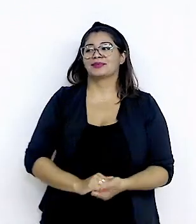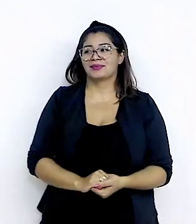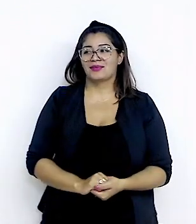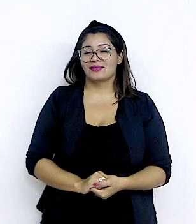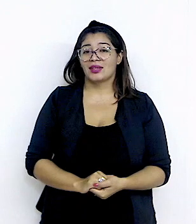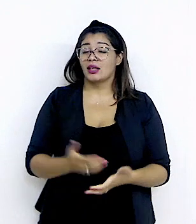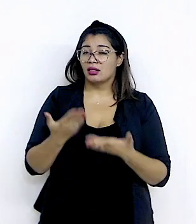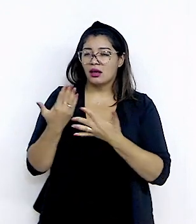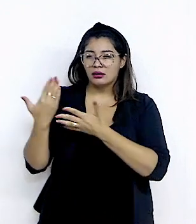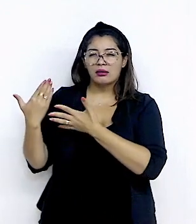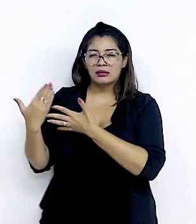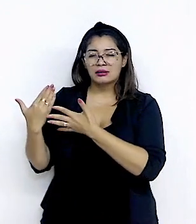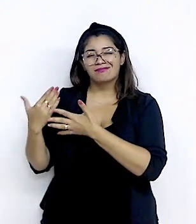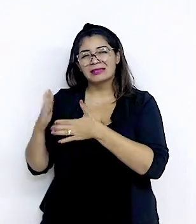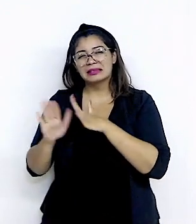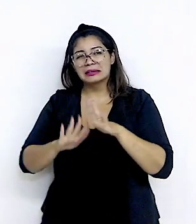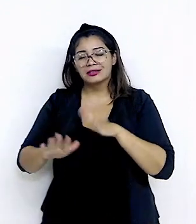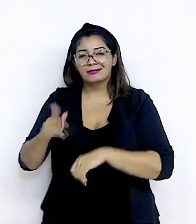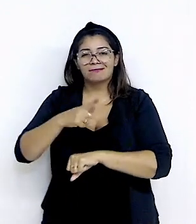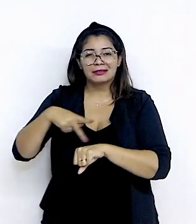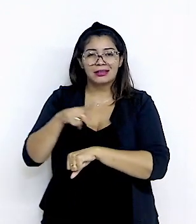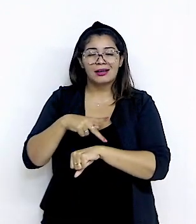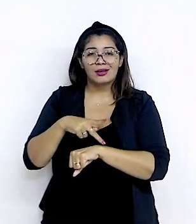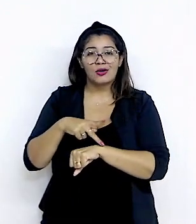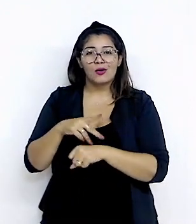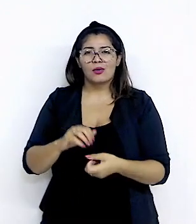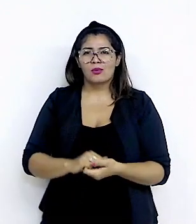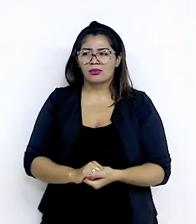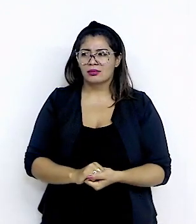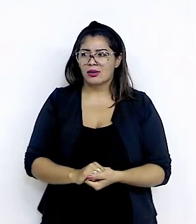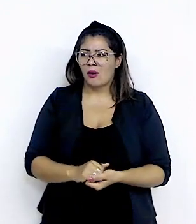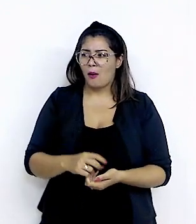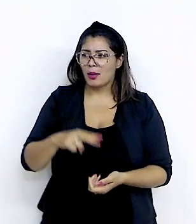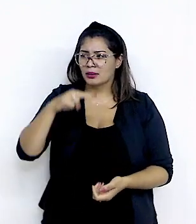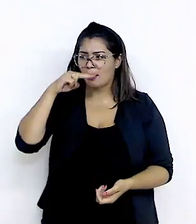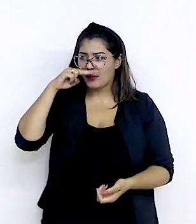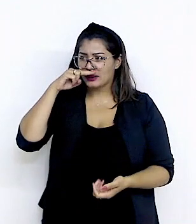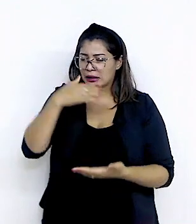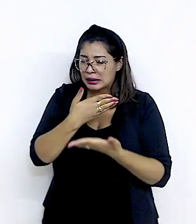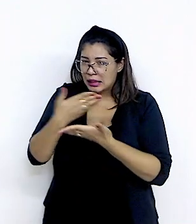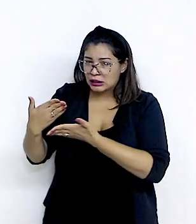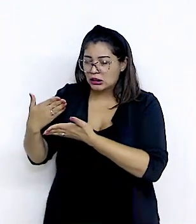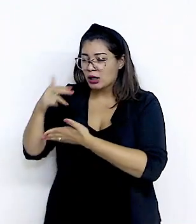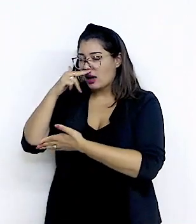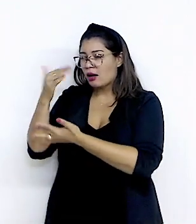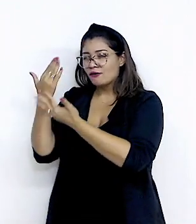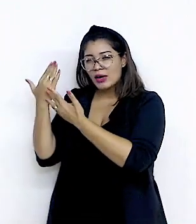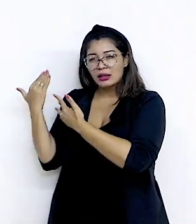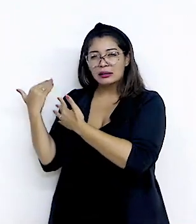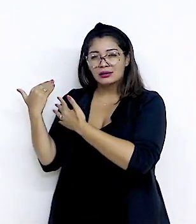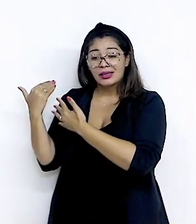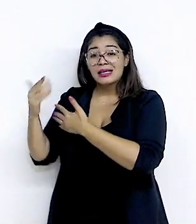Soviética Desde os países do Cáucaso Armênia, Geórgia, Azerbaijão